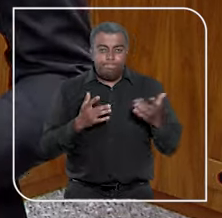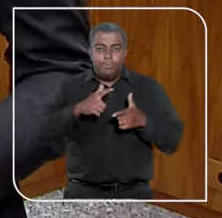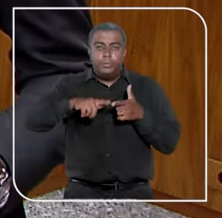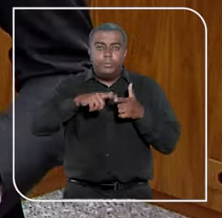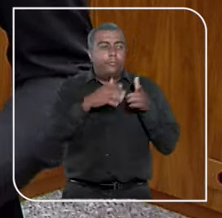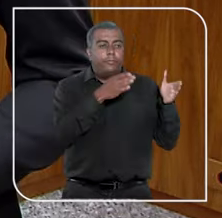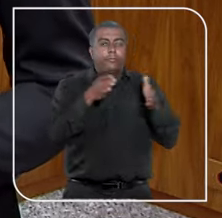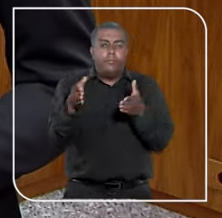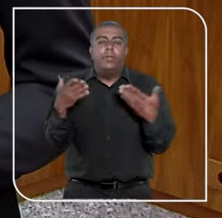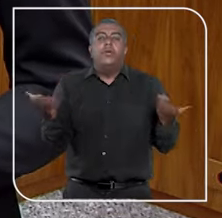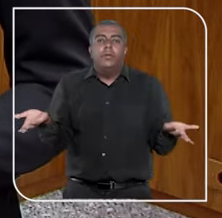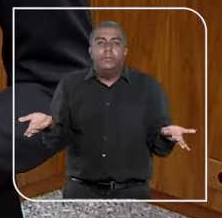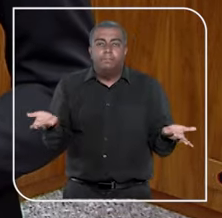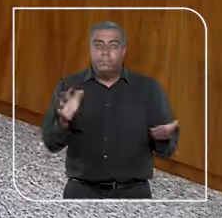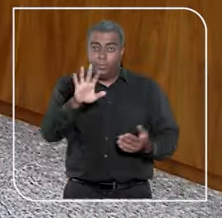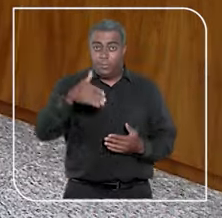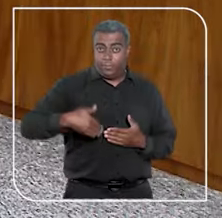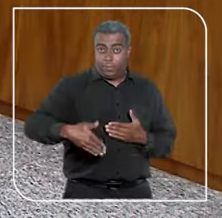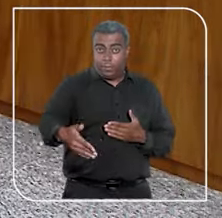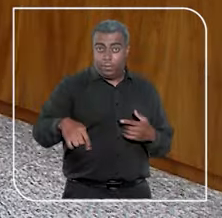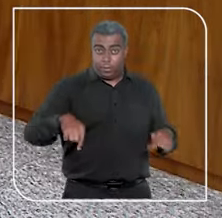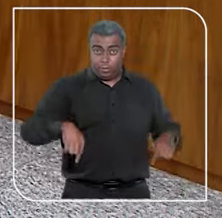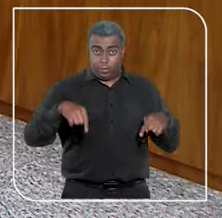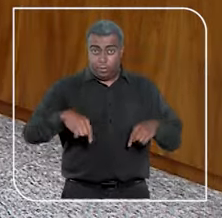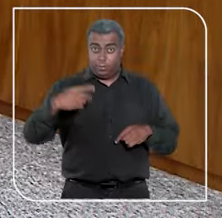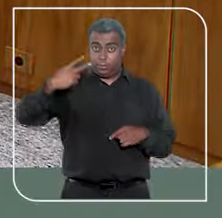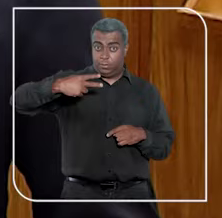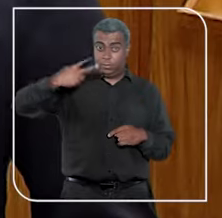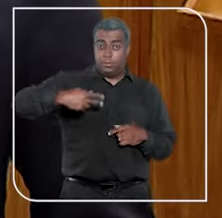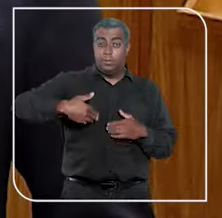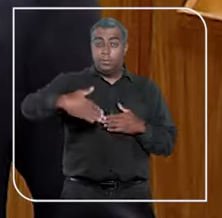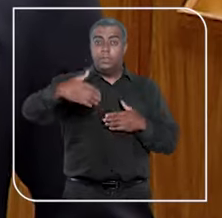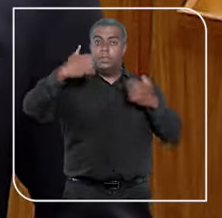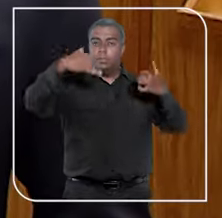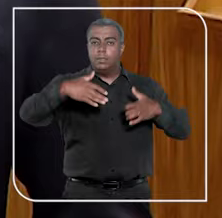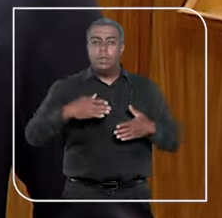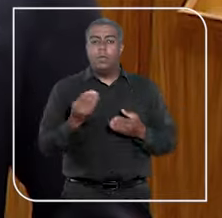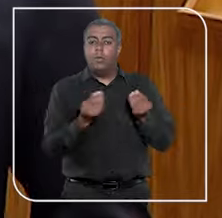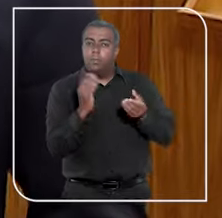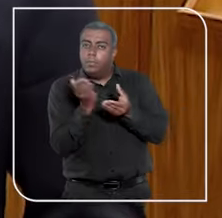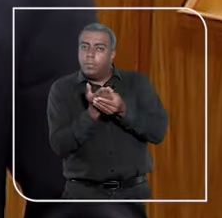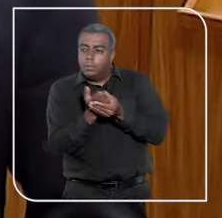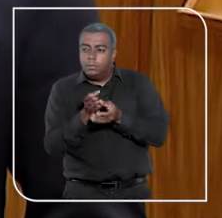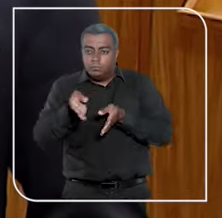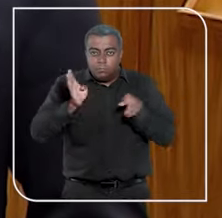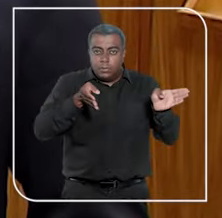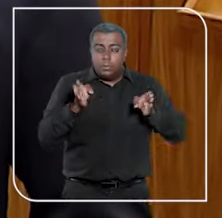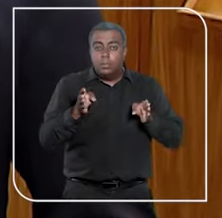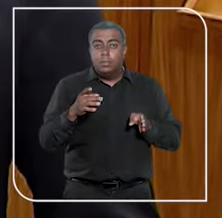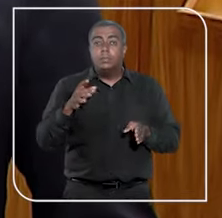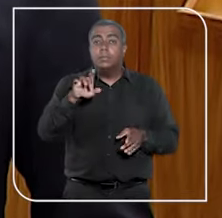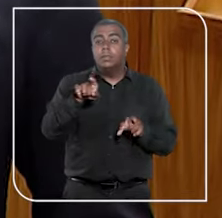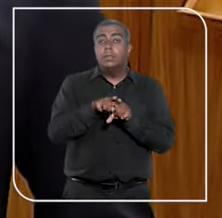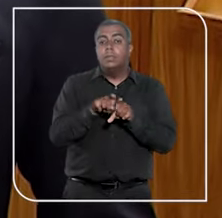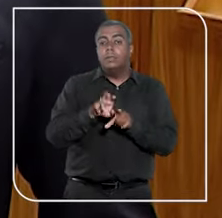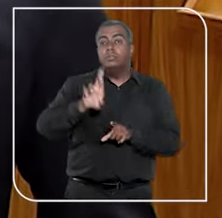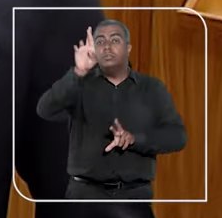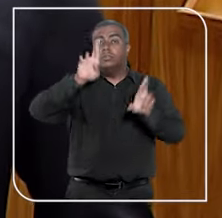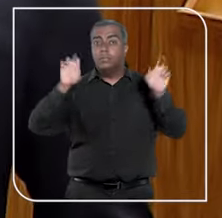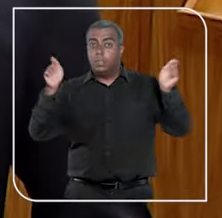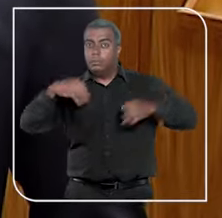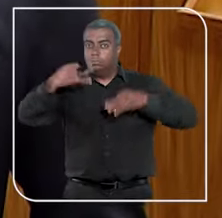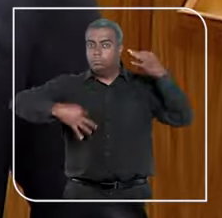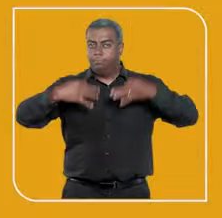quando estiver diante de um problema jurídico? Na segunda reportagem, a gente vai te mostrar os caminhos do processo e quem tem a